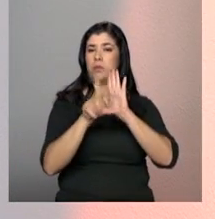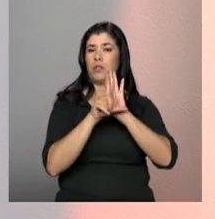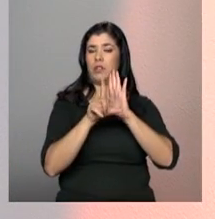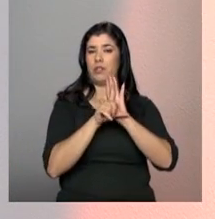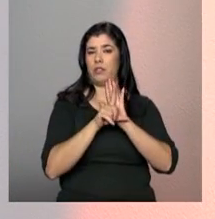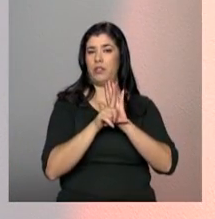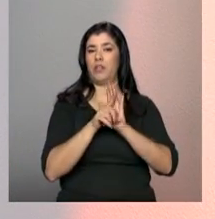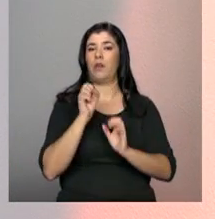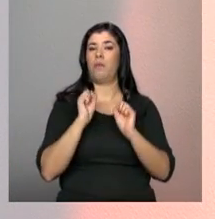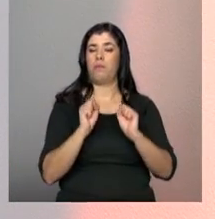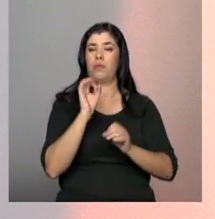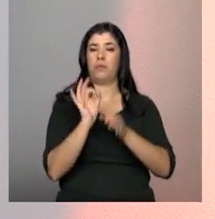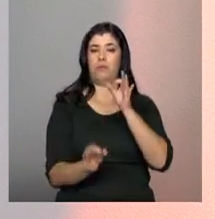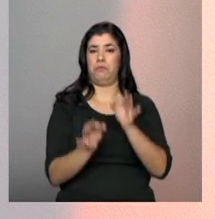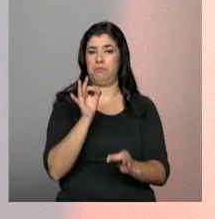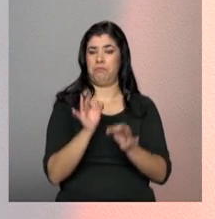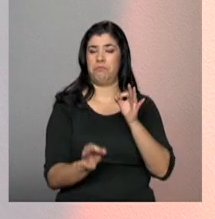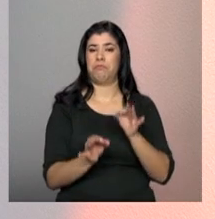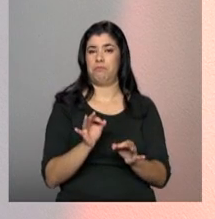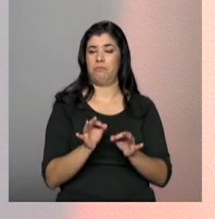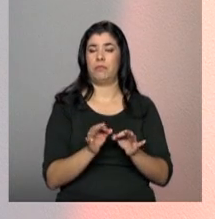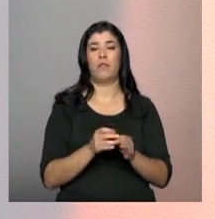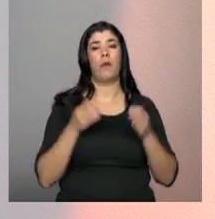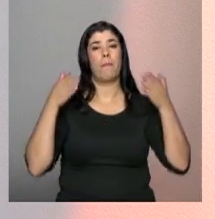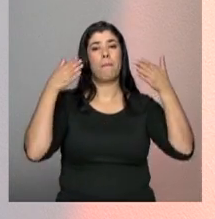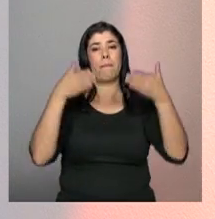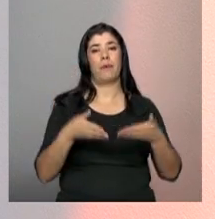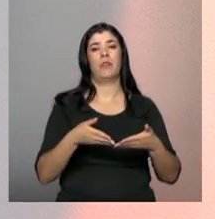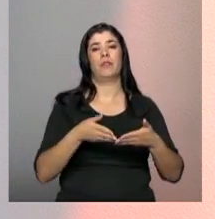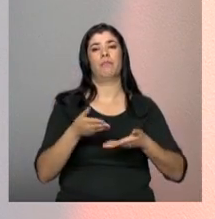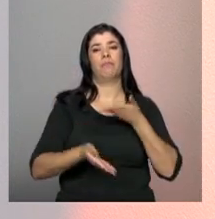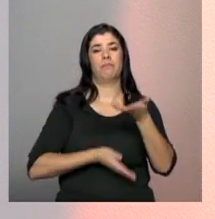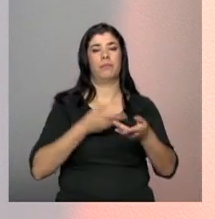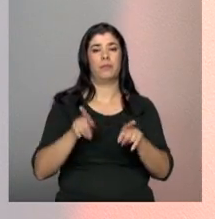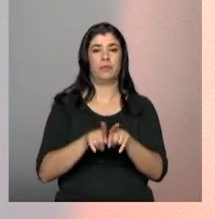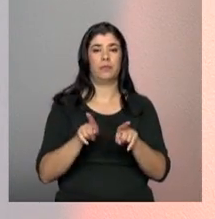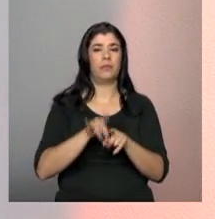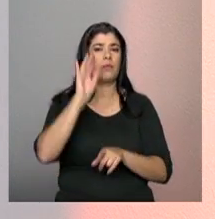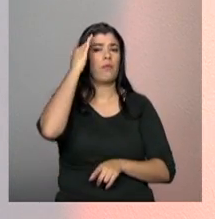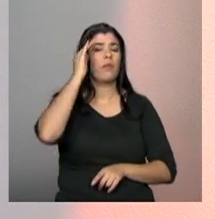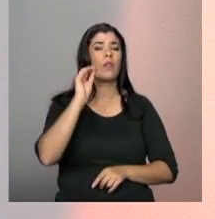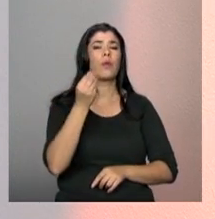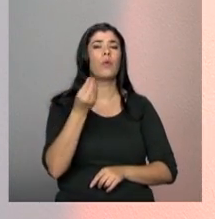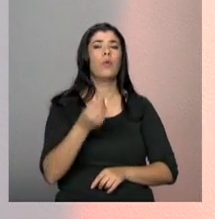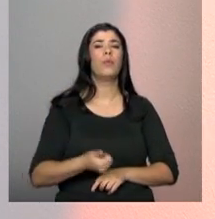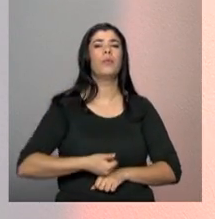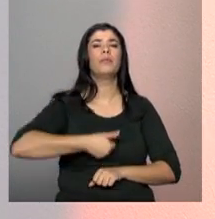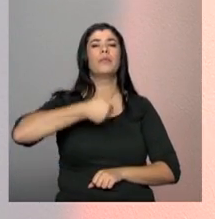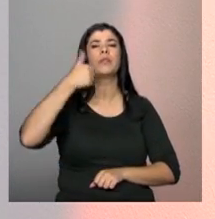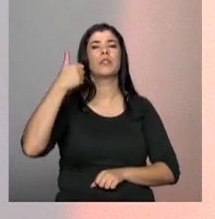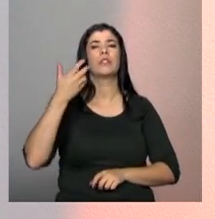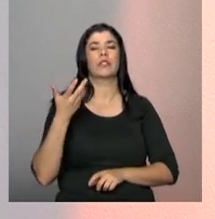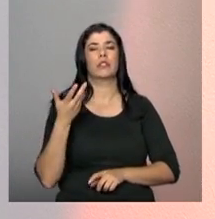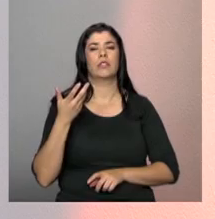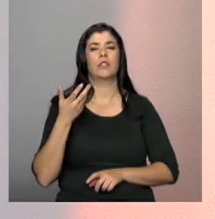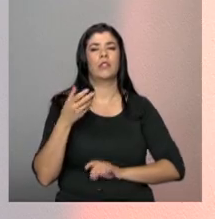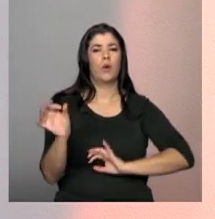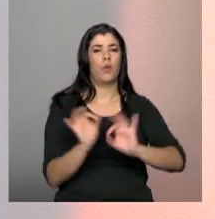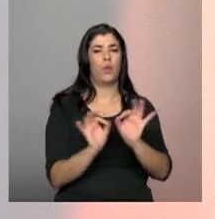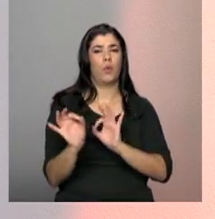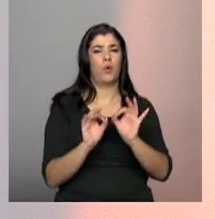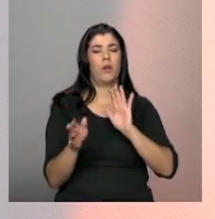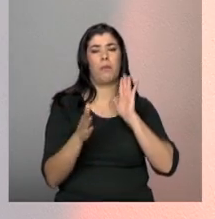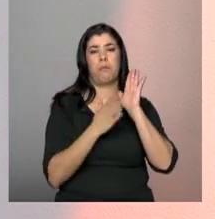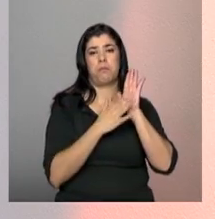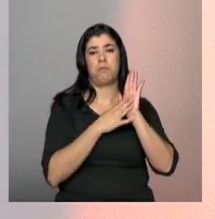como o judiciário. É importante que eles vão participar desse processo, para poder entenderem melhor, para poder formularem também suas